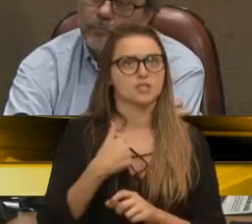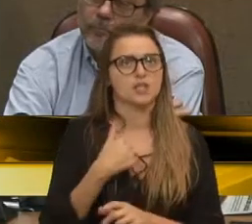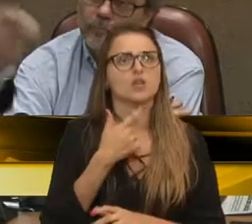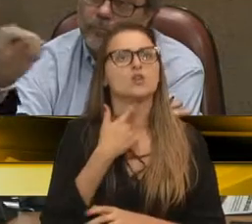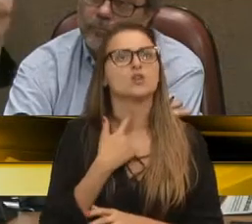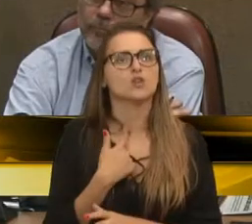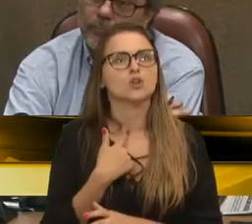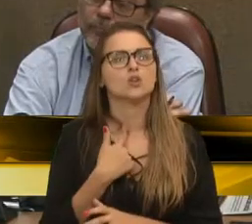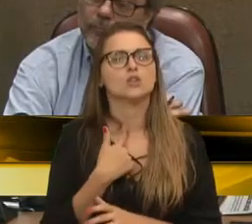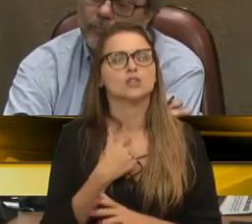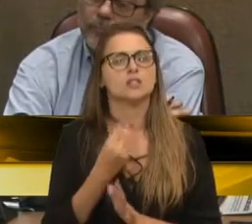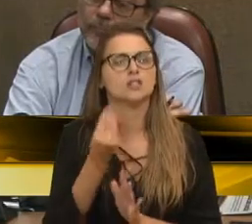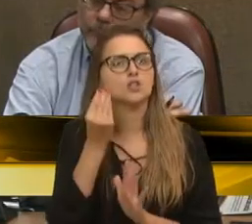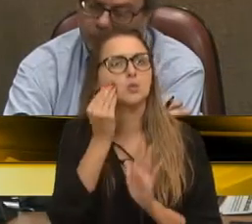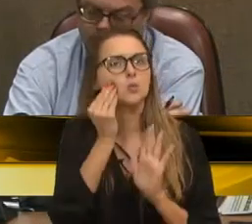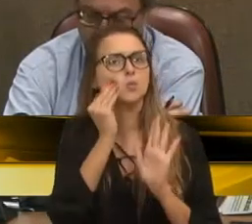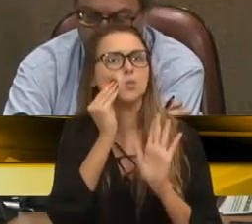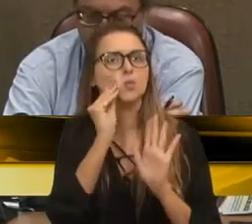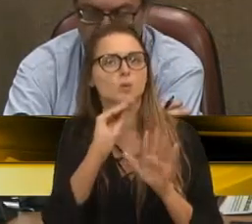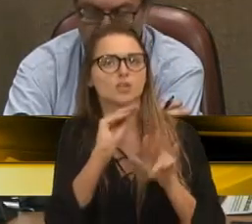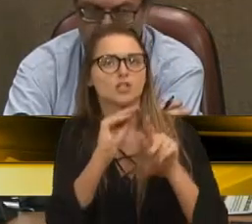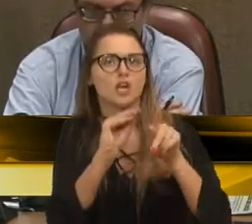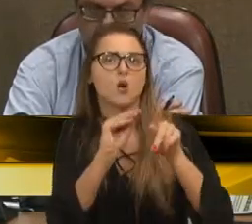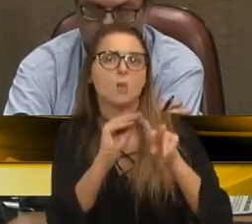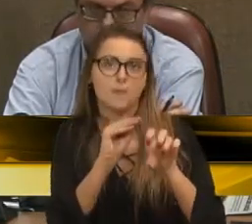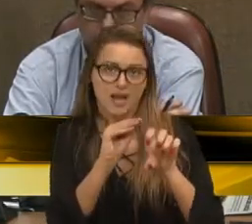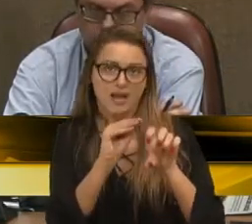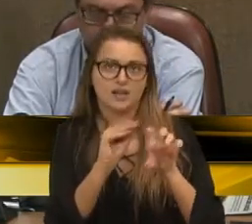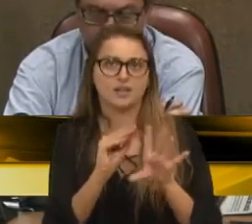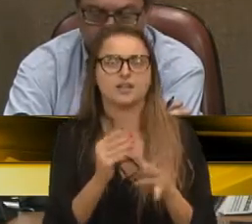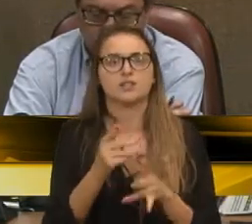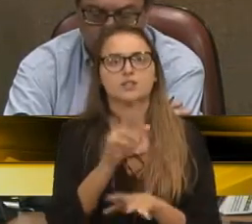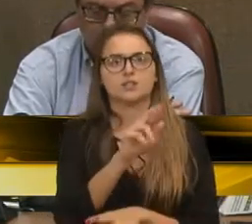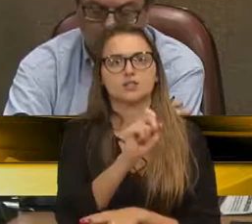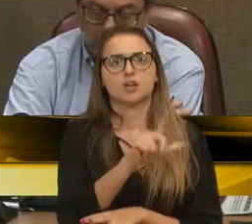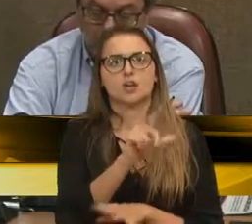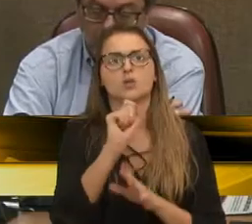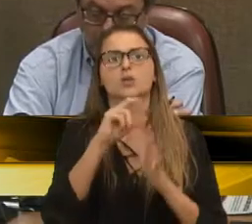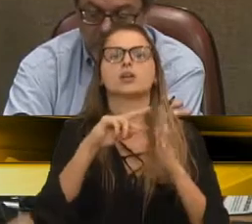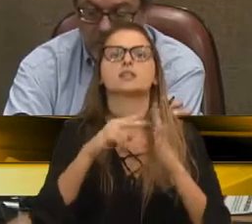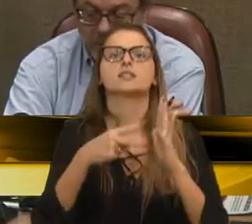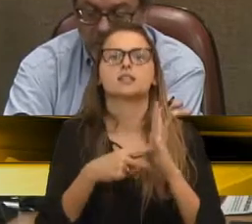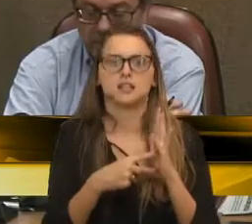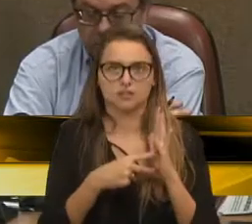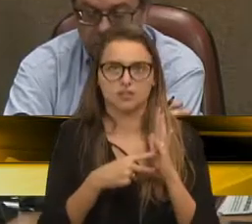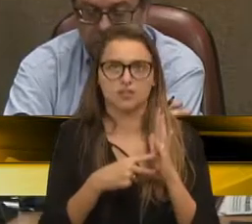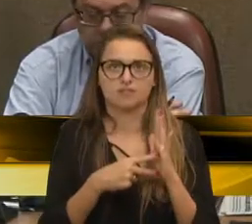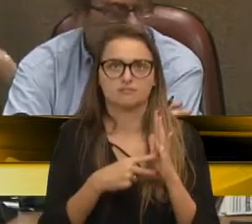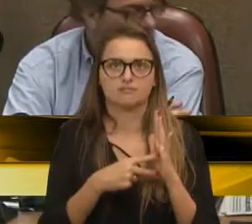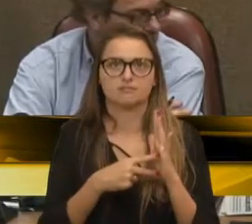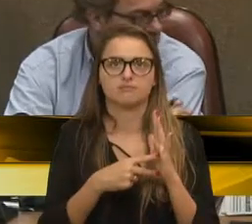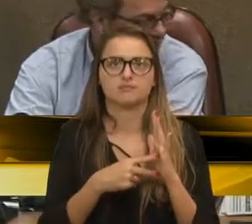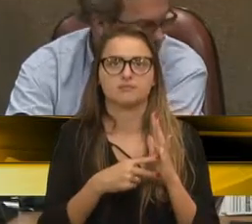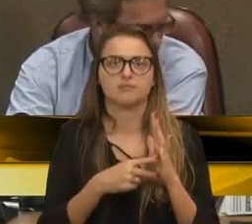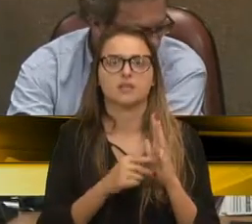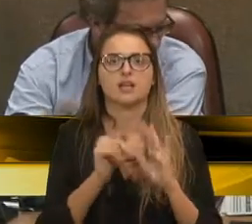beijar os pés de Raul Randon. Então, eu acho que significa muito isso, e nós precisamos realmente